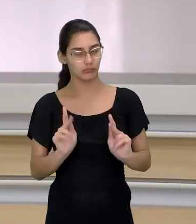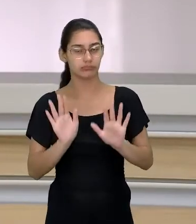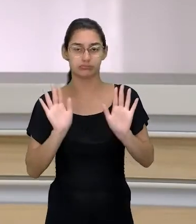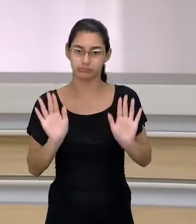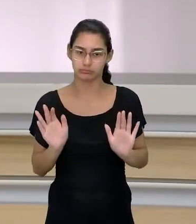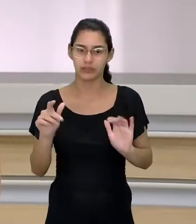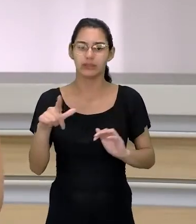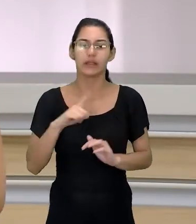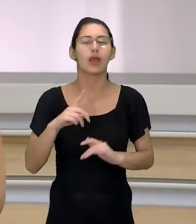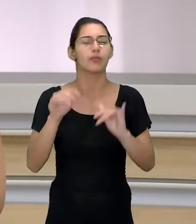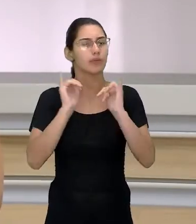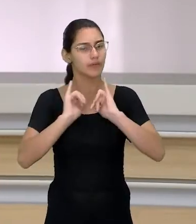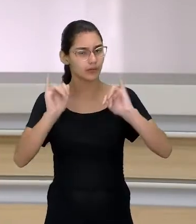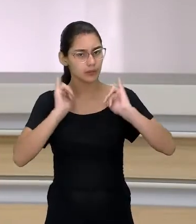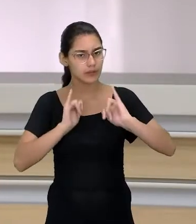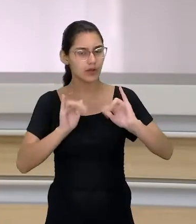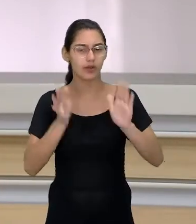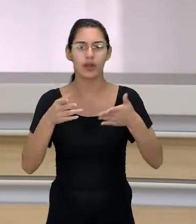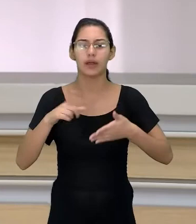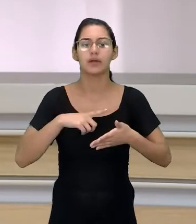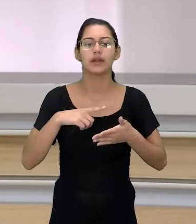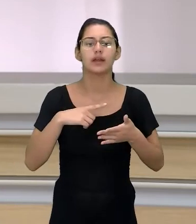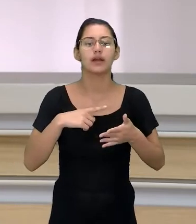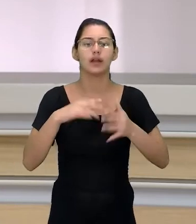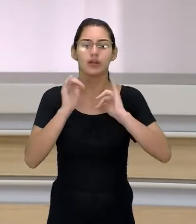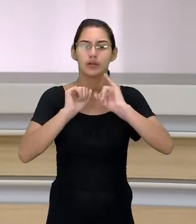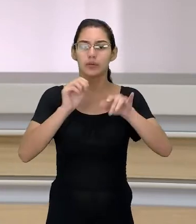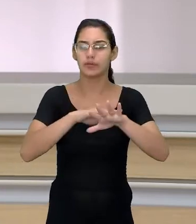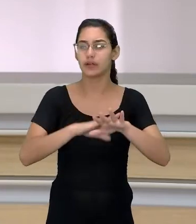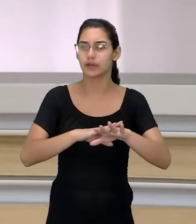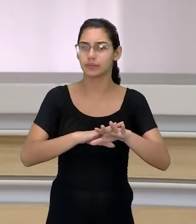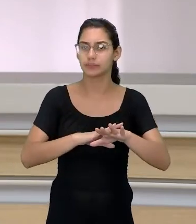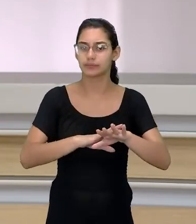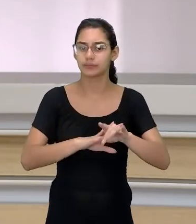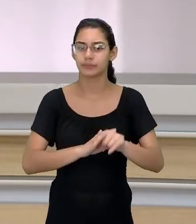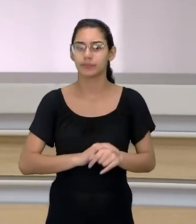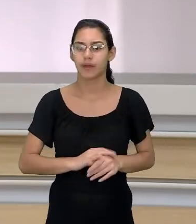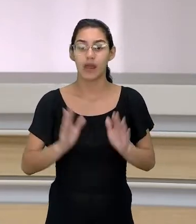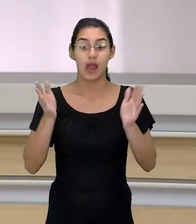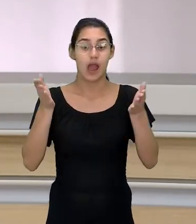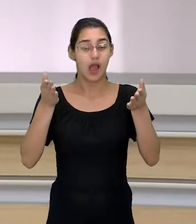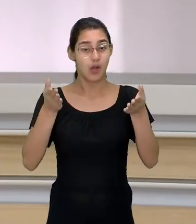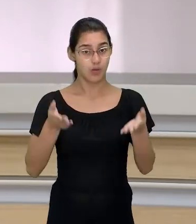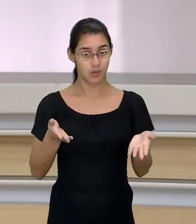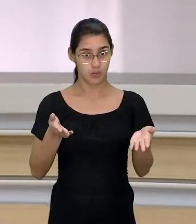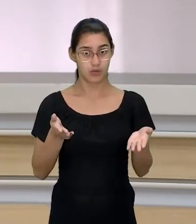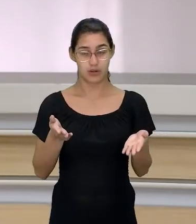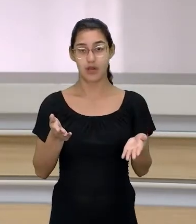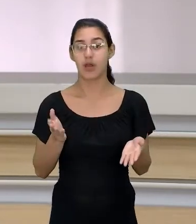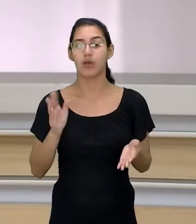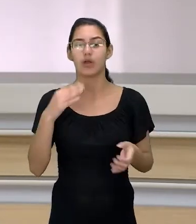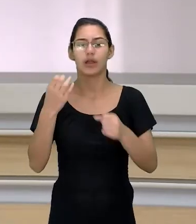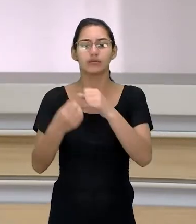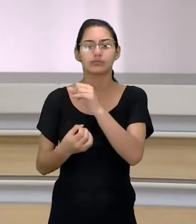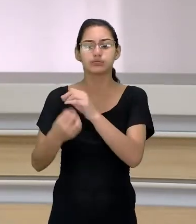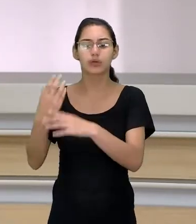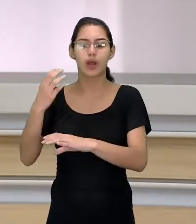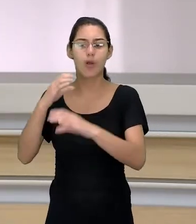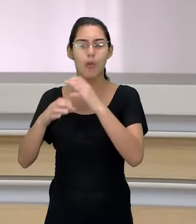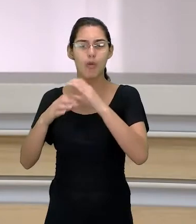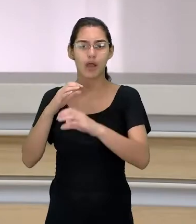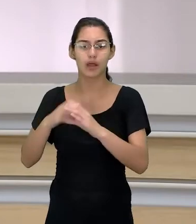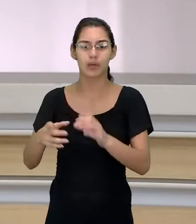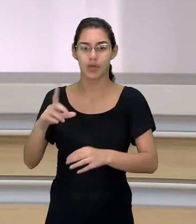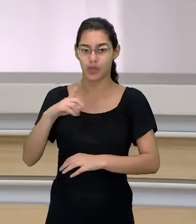ok, eu tenho uma informação e agora eu tenho que refletir sobre o que eu tenho que fazer sobre ela. Agora, quando a intenção da comunicação